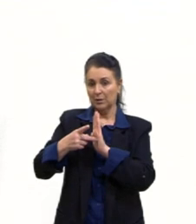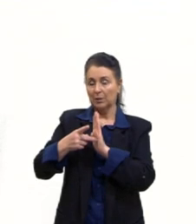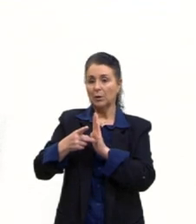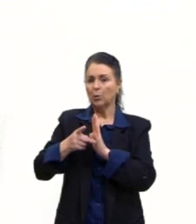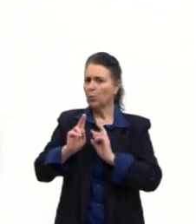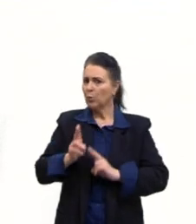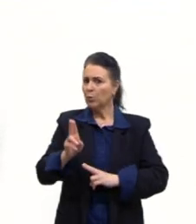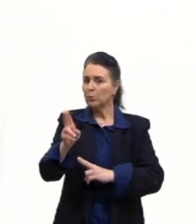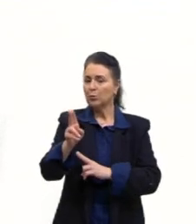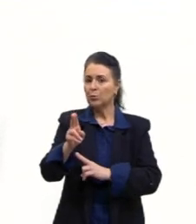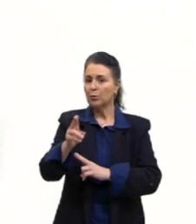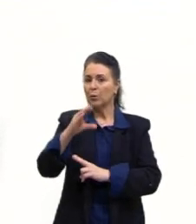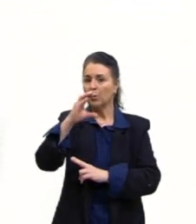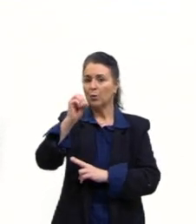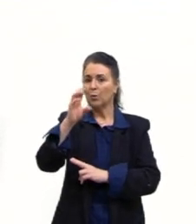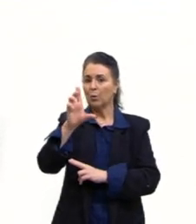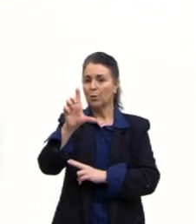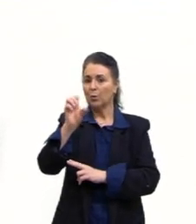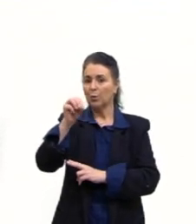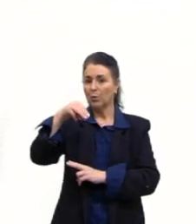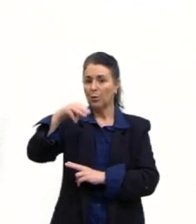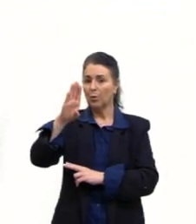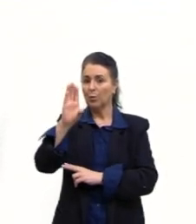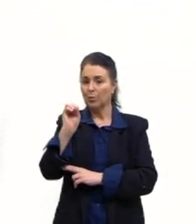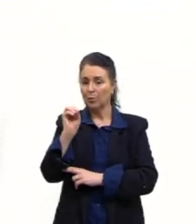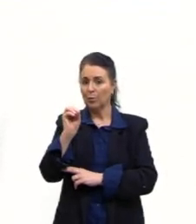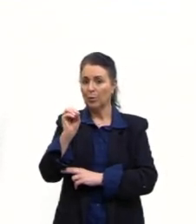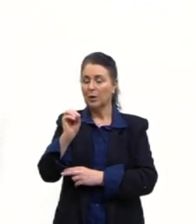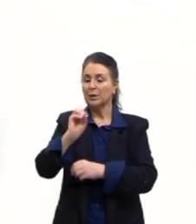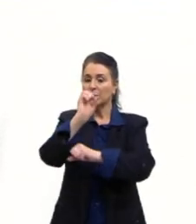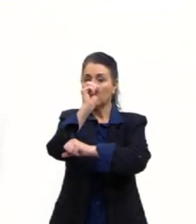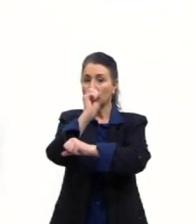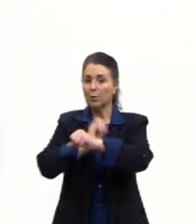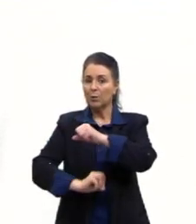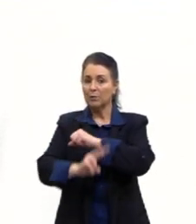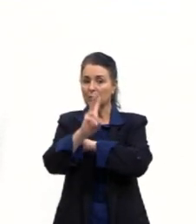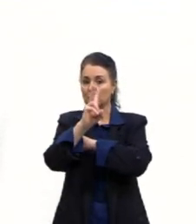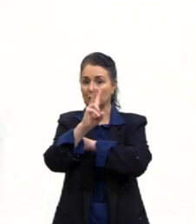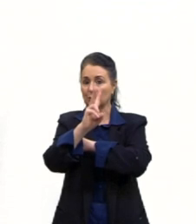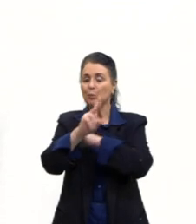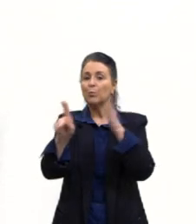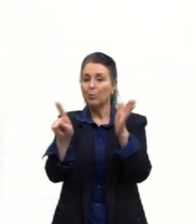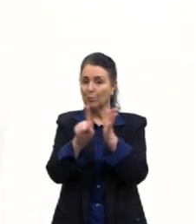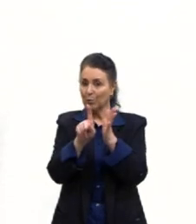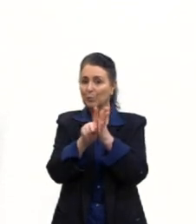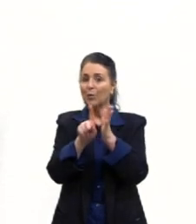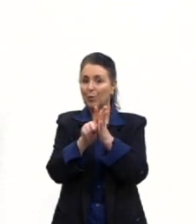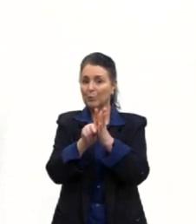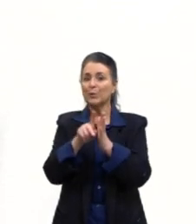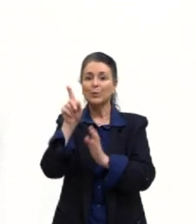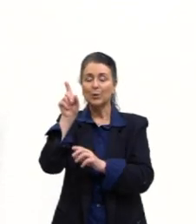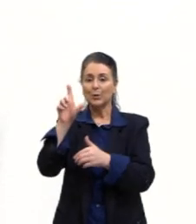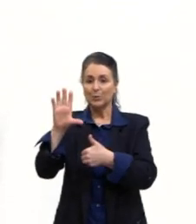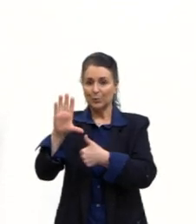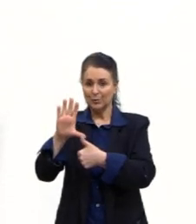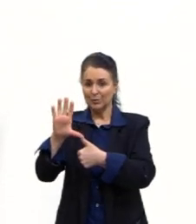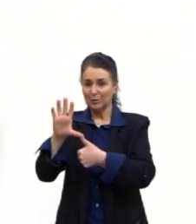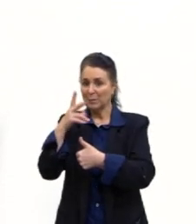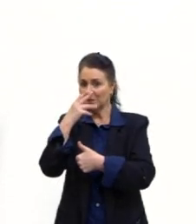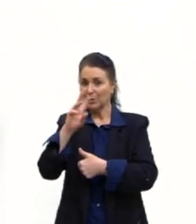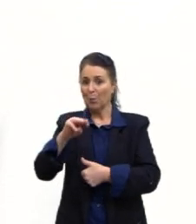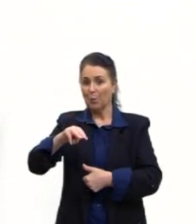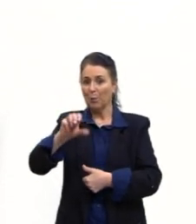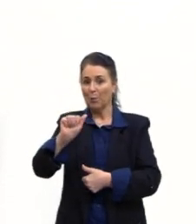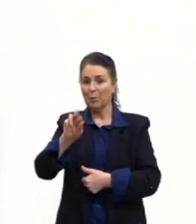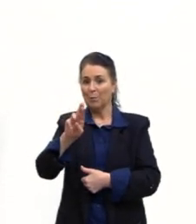Continuou, né? Foi o Plano Colombo, certo? Que é esses investimentos dos Estados Unidos, né? Muito parecido com aquele Plano Marshall que a gente conhece. A diferença